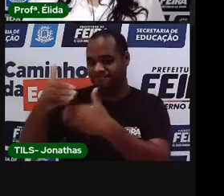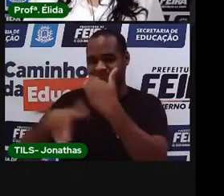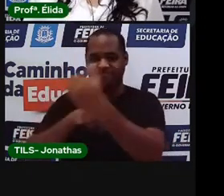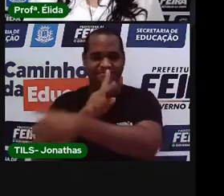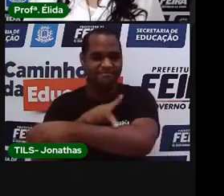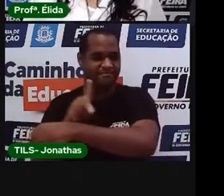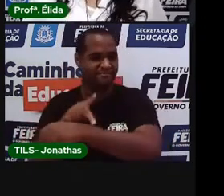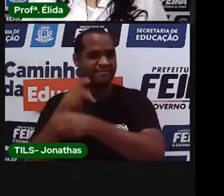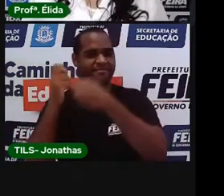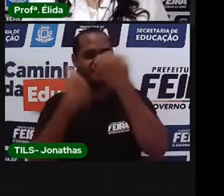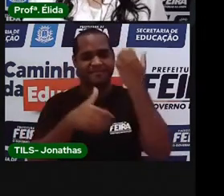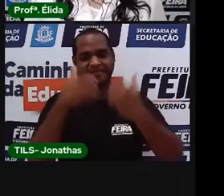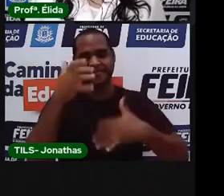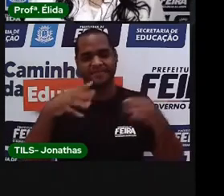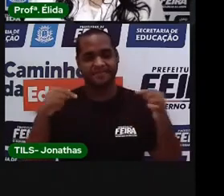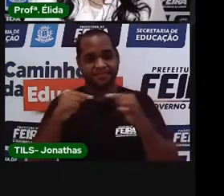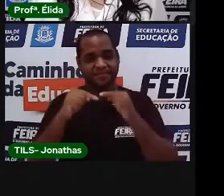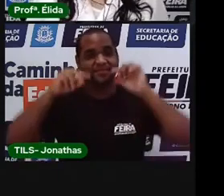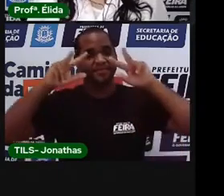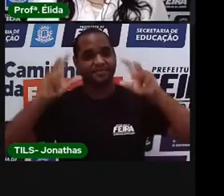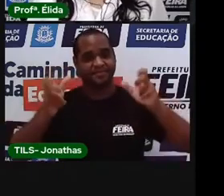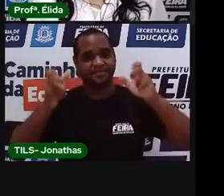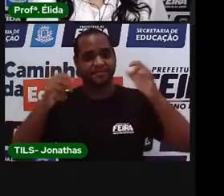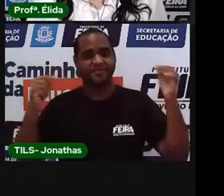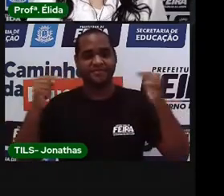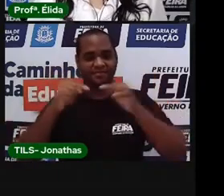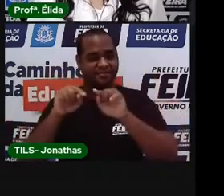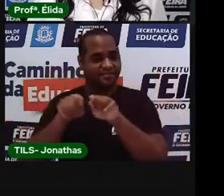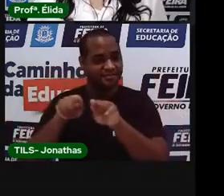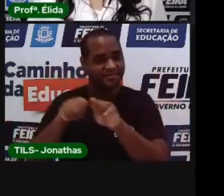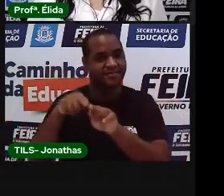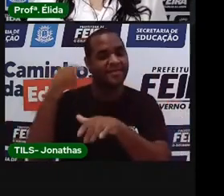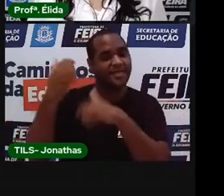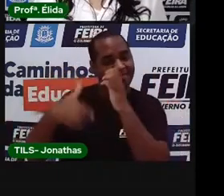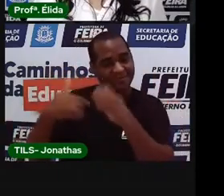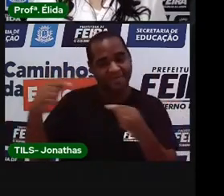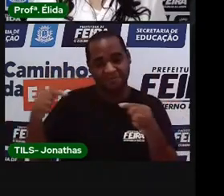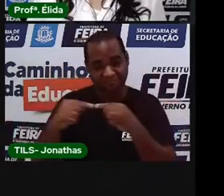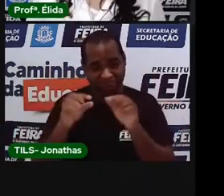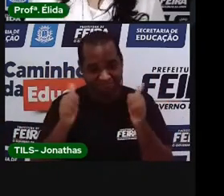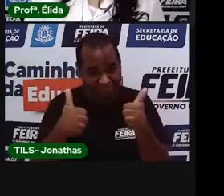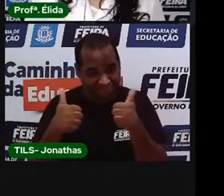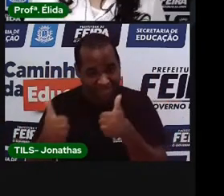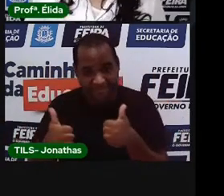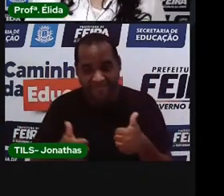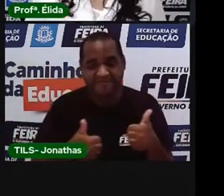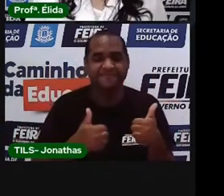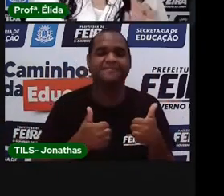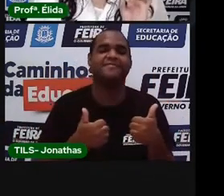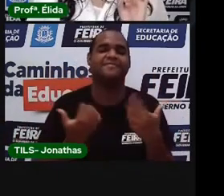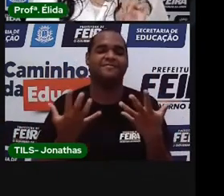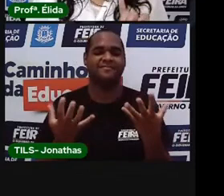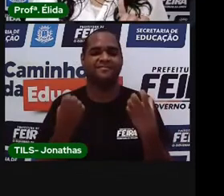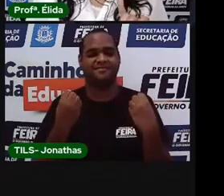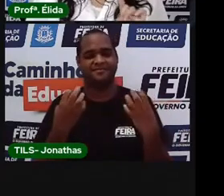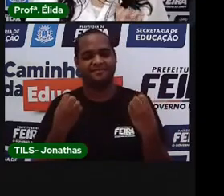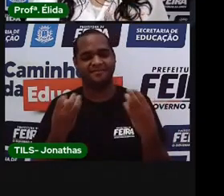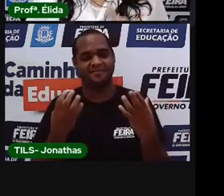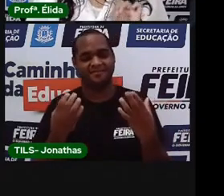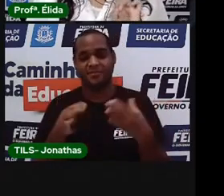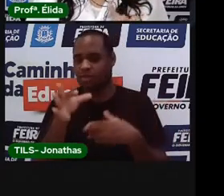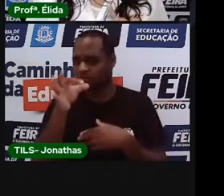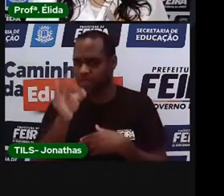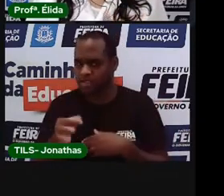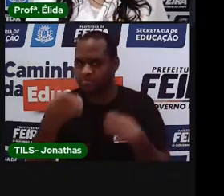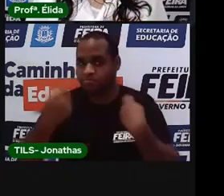A Proelida explica para você o assunto e a atividade que está aqui. Tudo bem? Isso. Faz